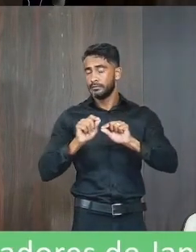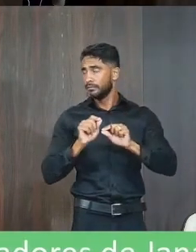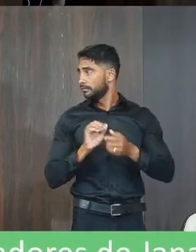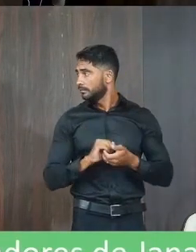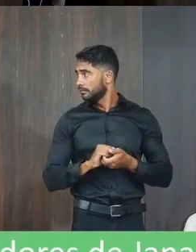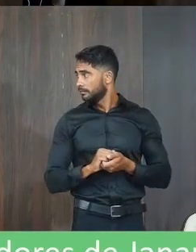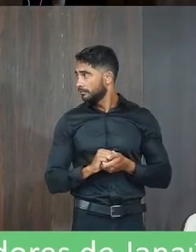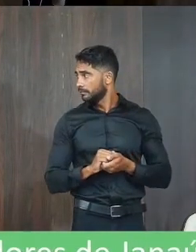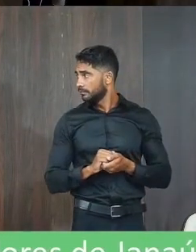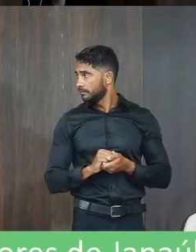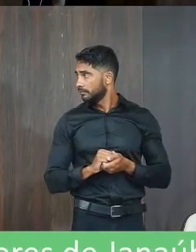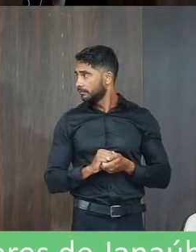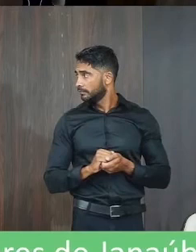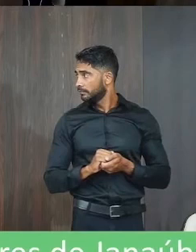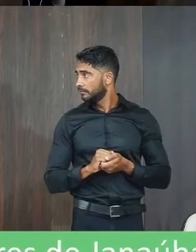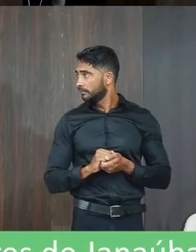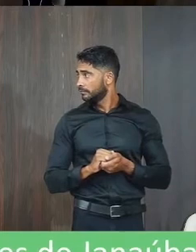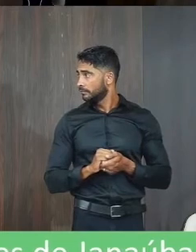em tese,